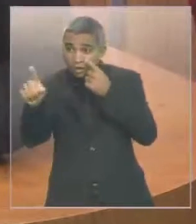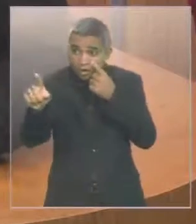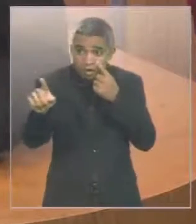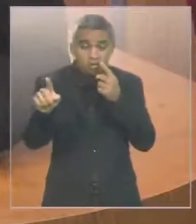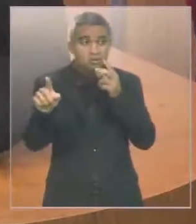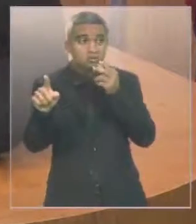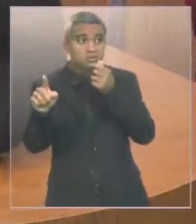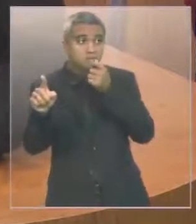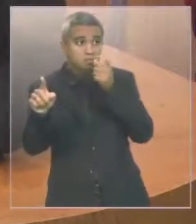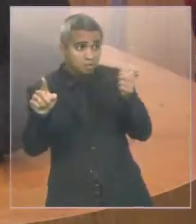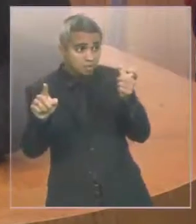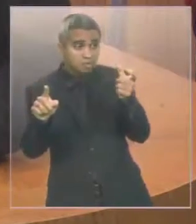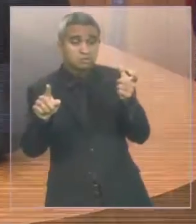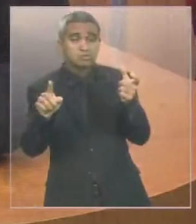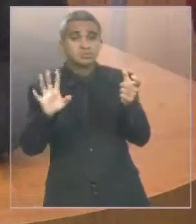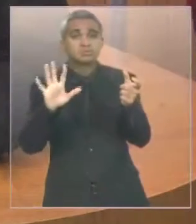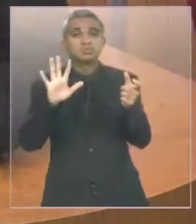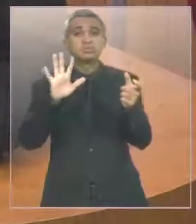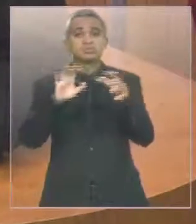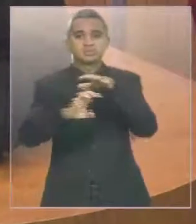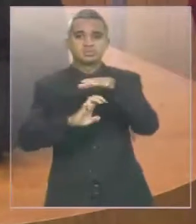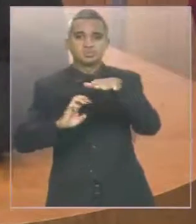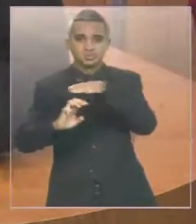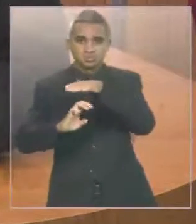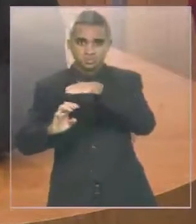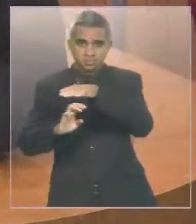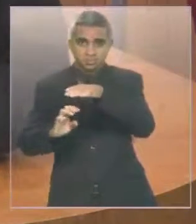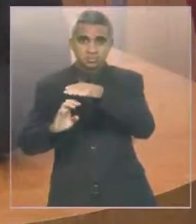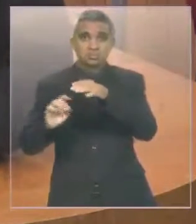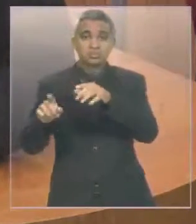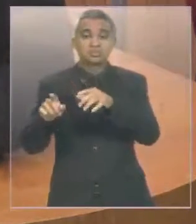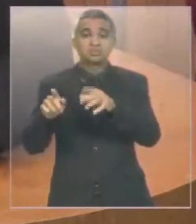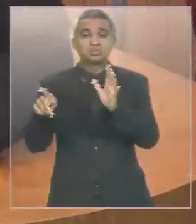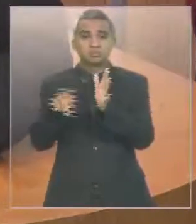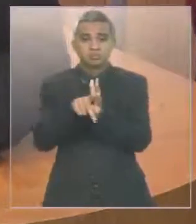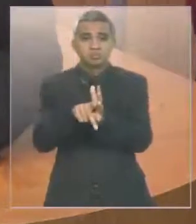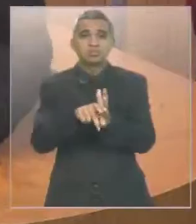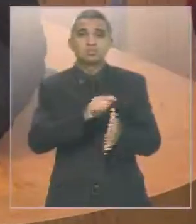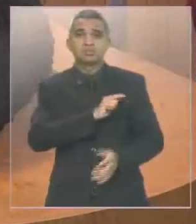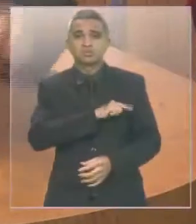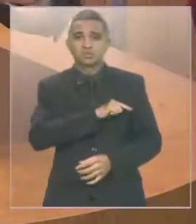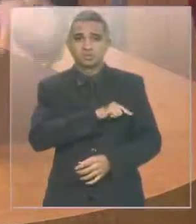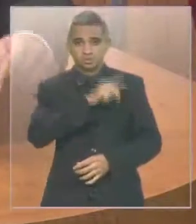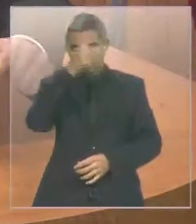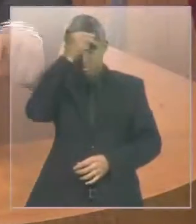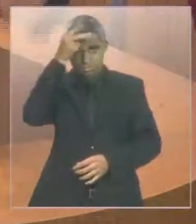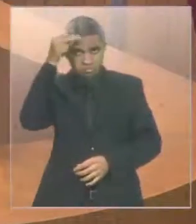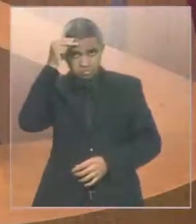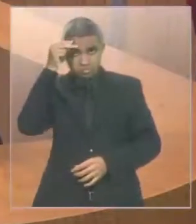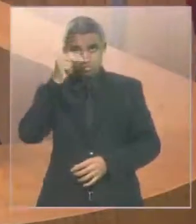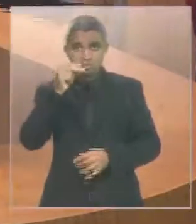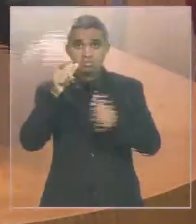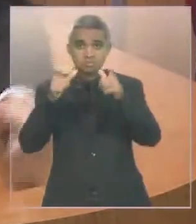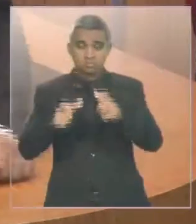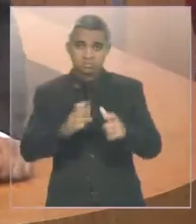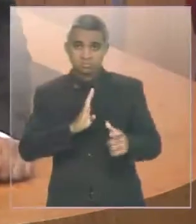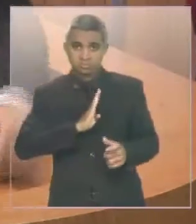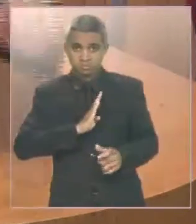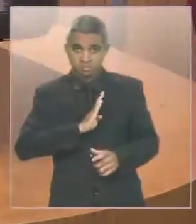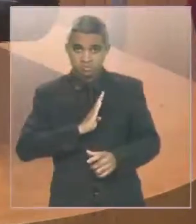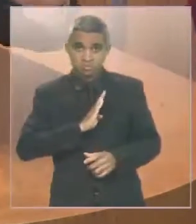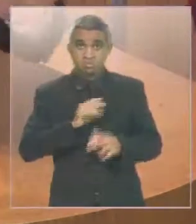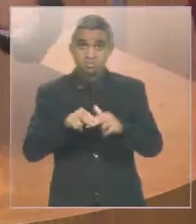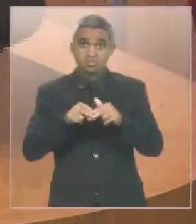Municipal que esta empresa ela é do genro do prefeito de Bacabal, simplesmente o genro do prefeito